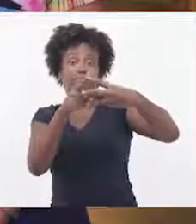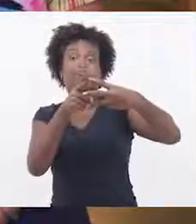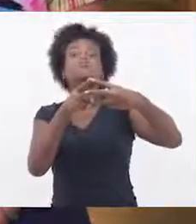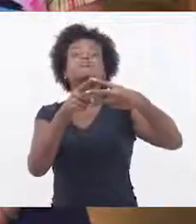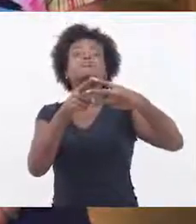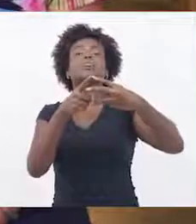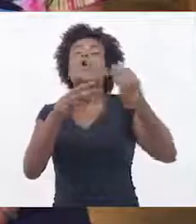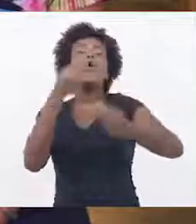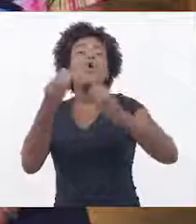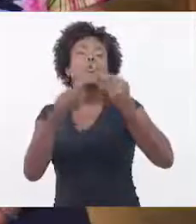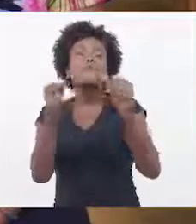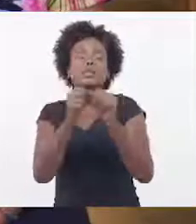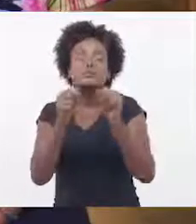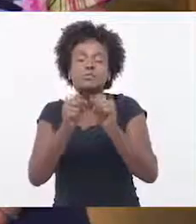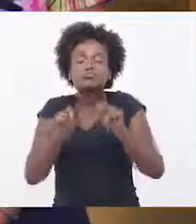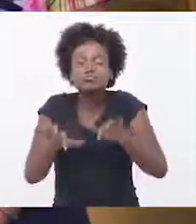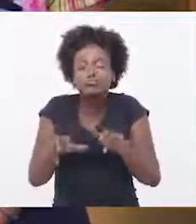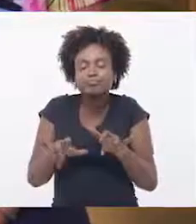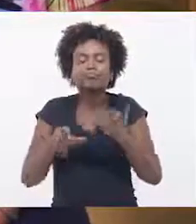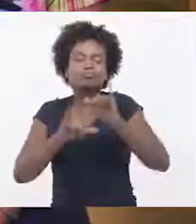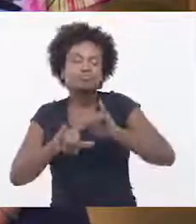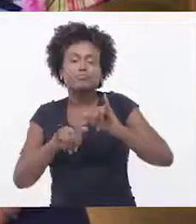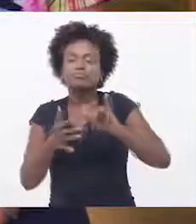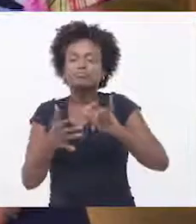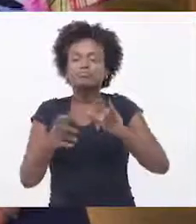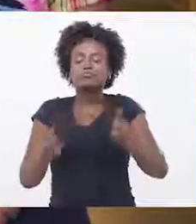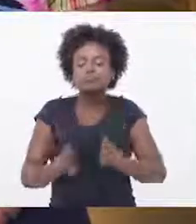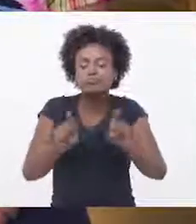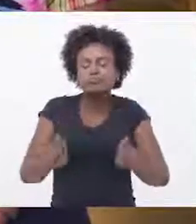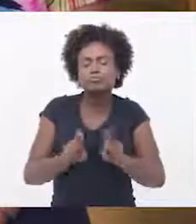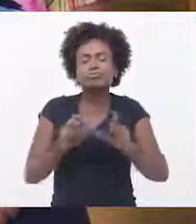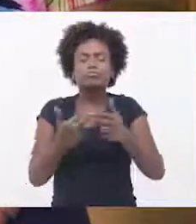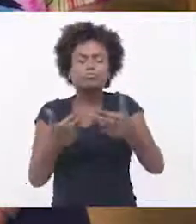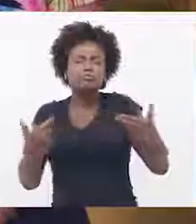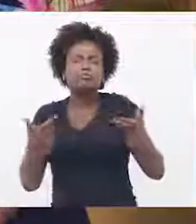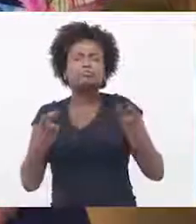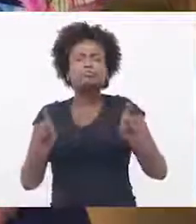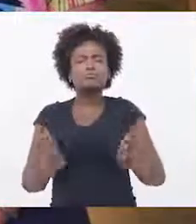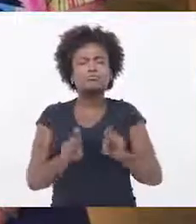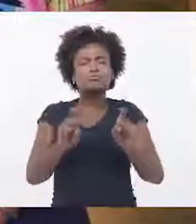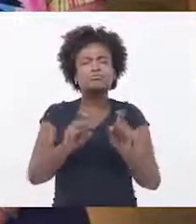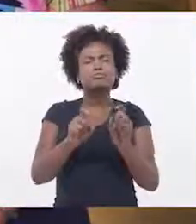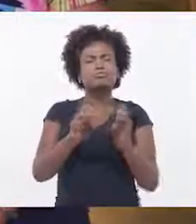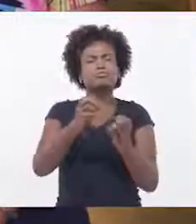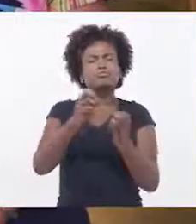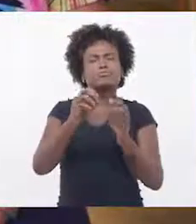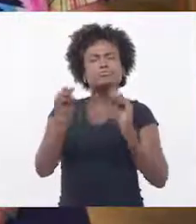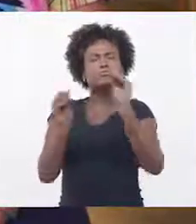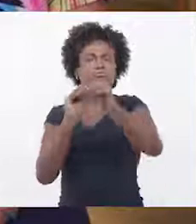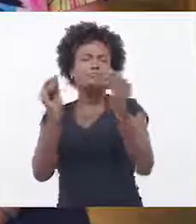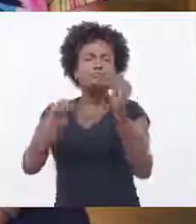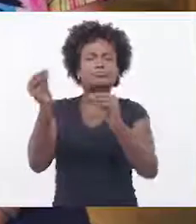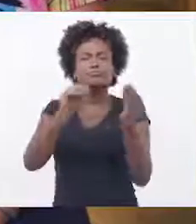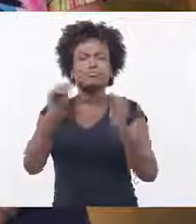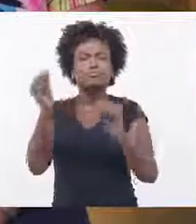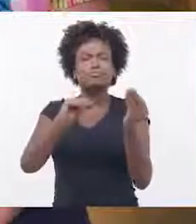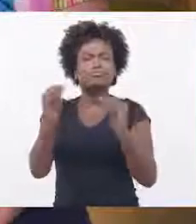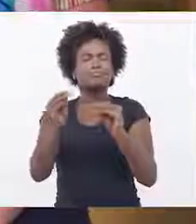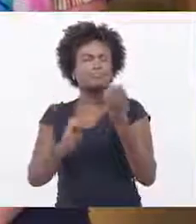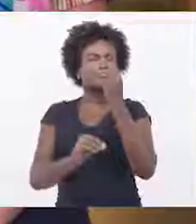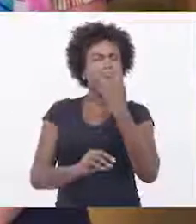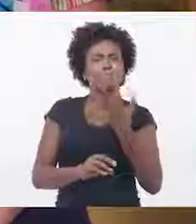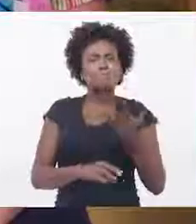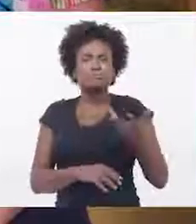redatores, pessoas que são capacitadas para fazer filmagens e conteúdos que a gente vai levar para a mídia social ou para o modo online.